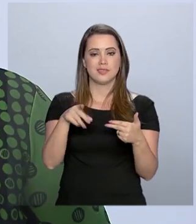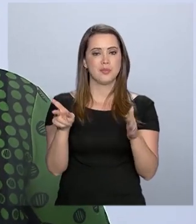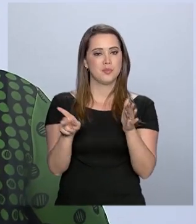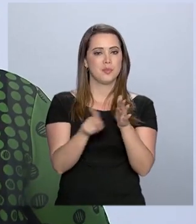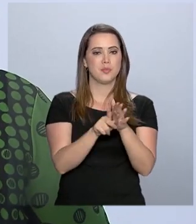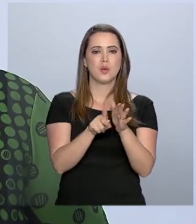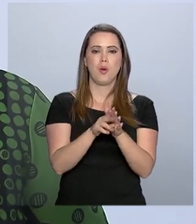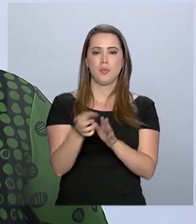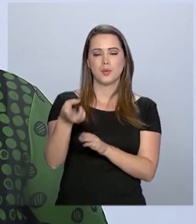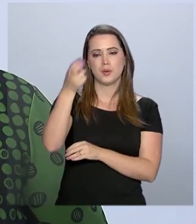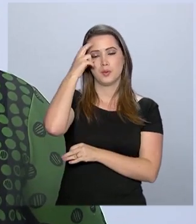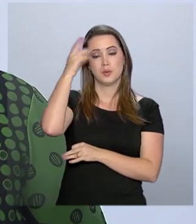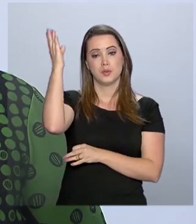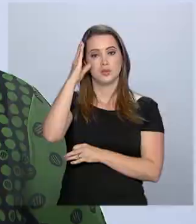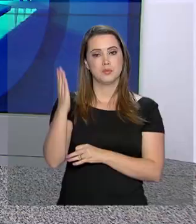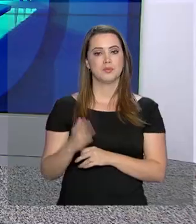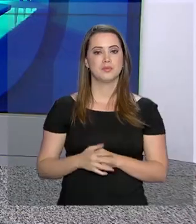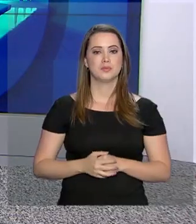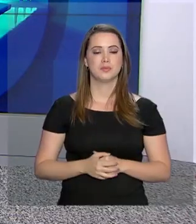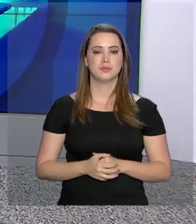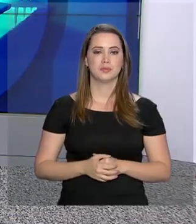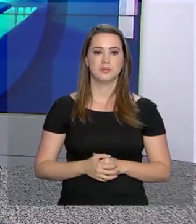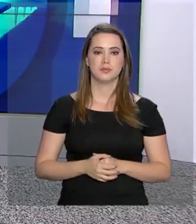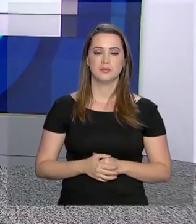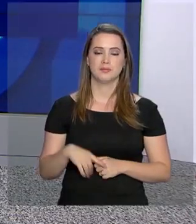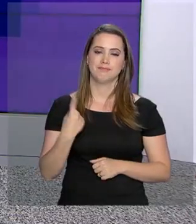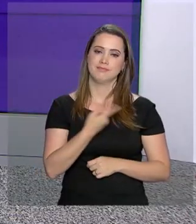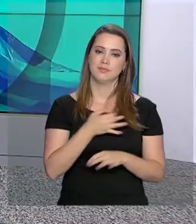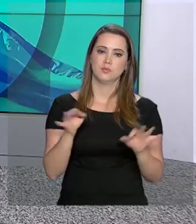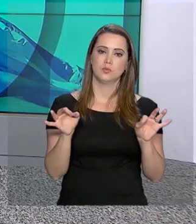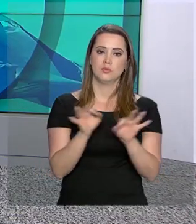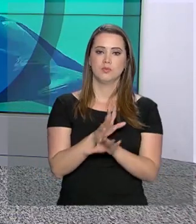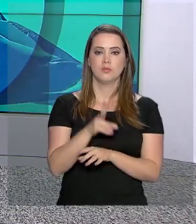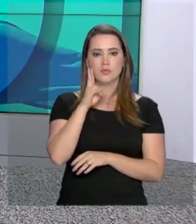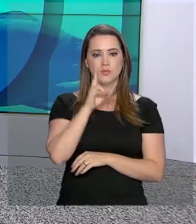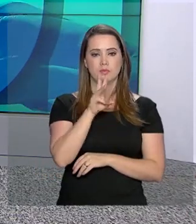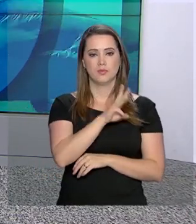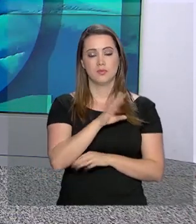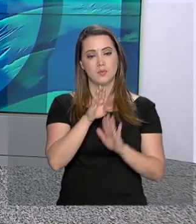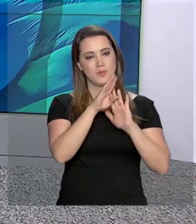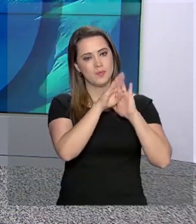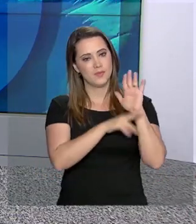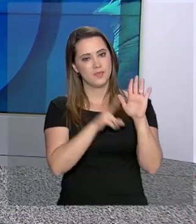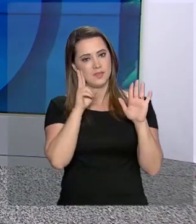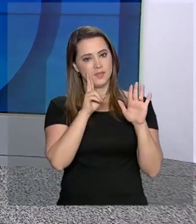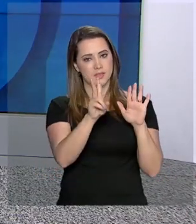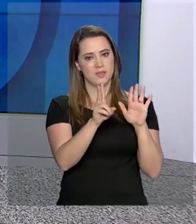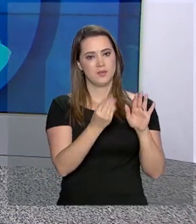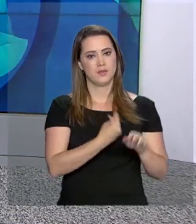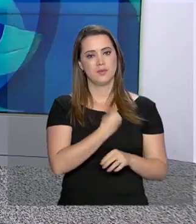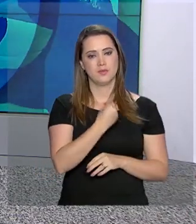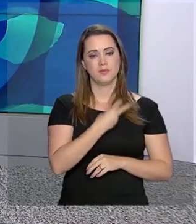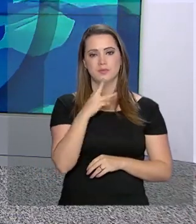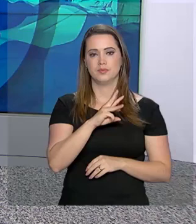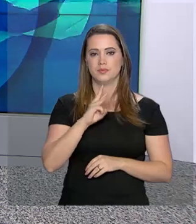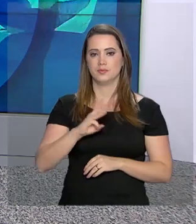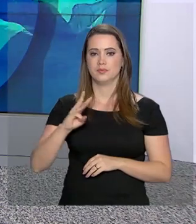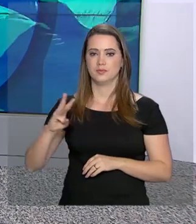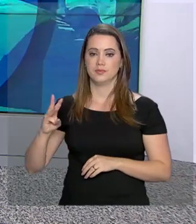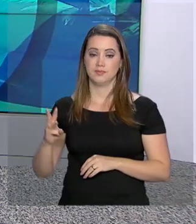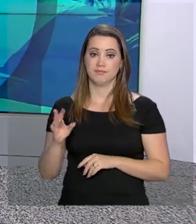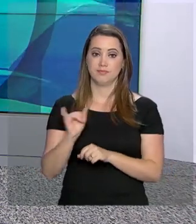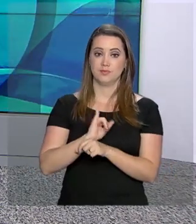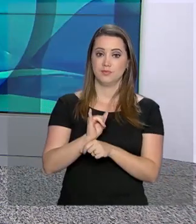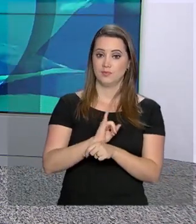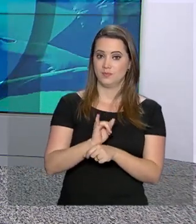característico da cultura popular brasileira. Nós ficamos por aqui. Toda a nossa programação vai se acompanhar ao vivo pelo site